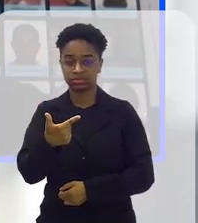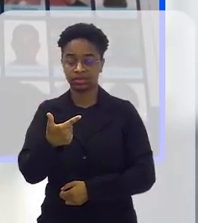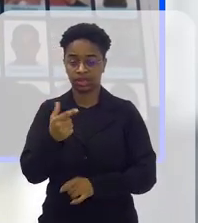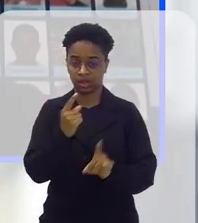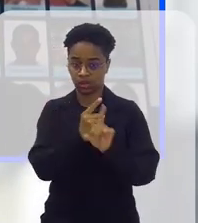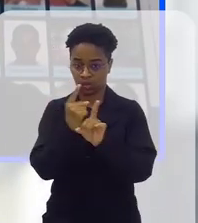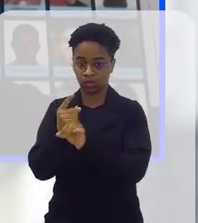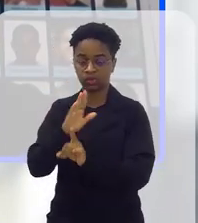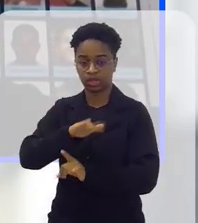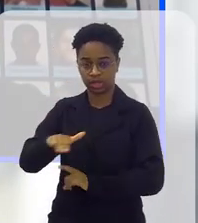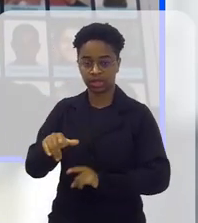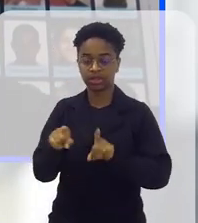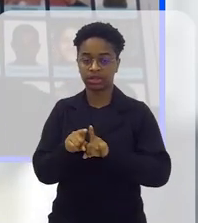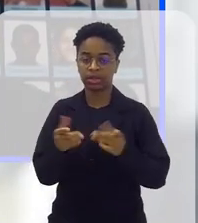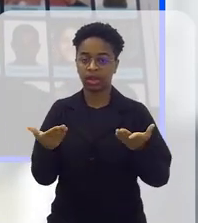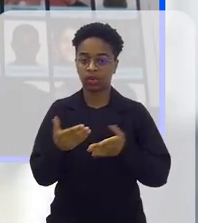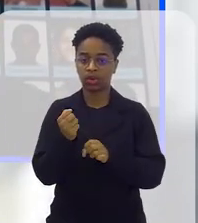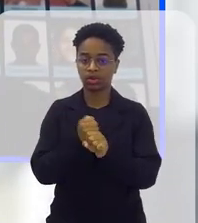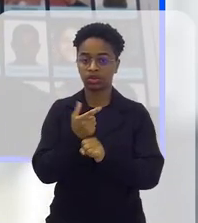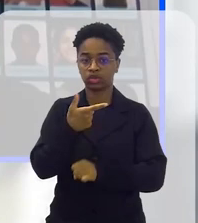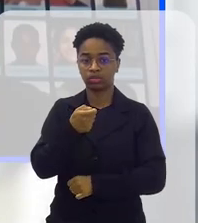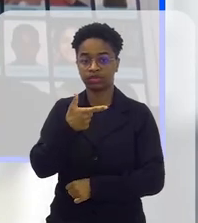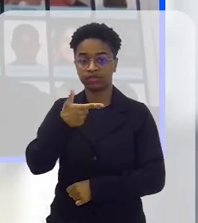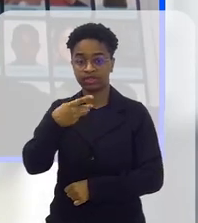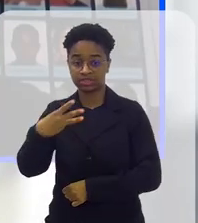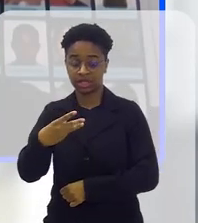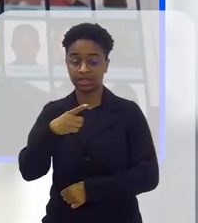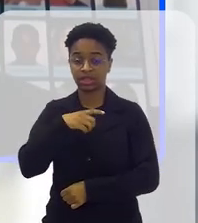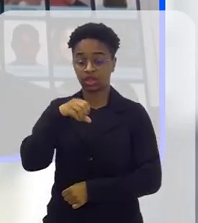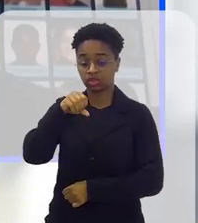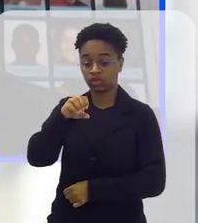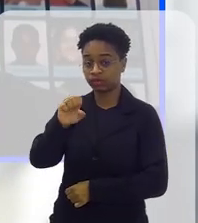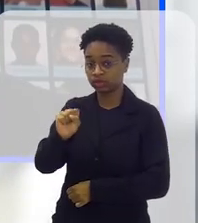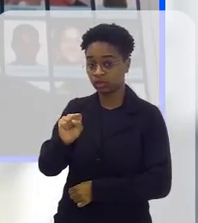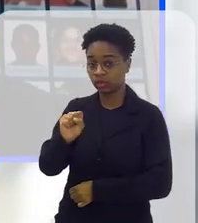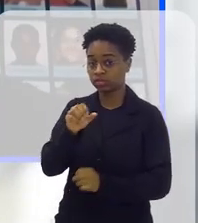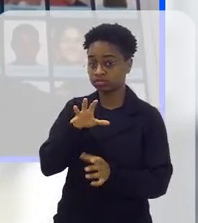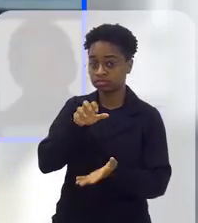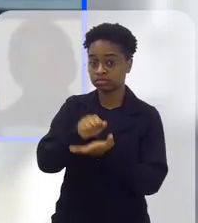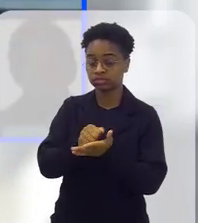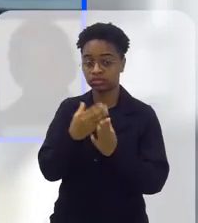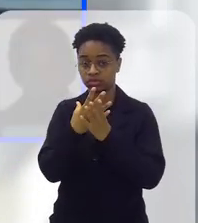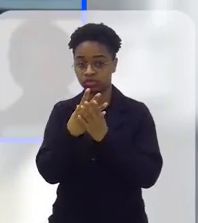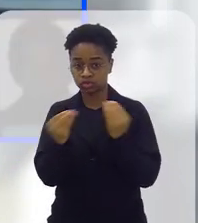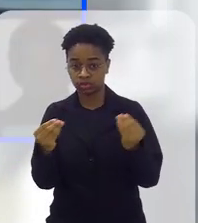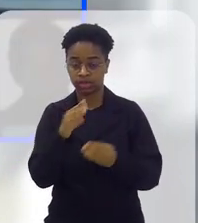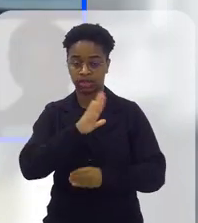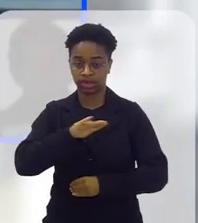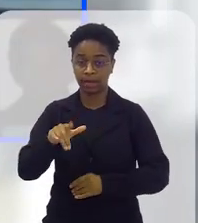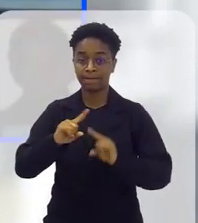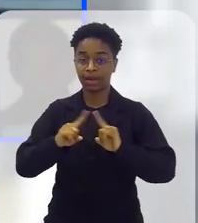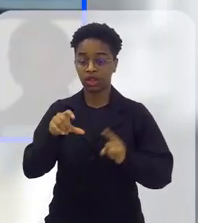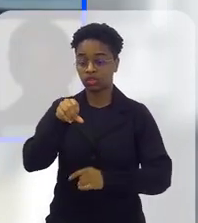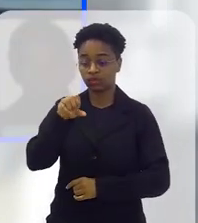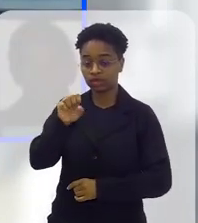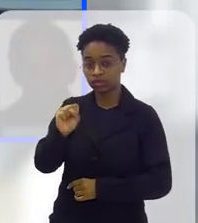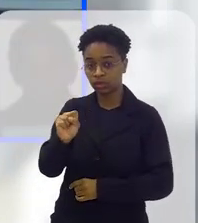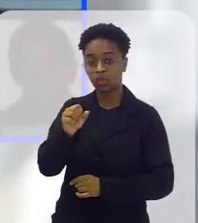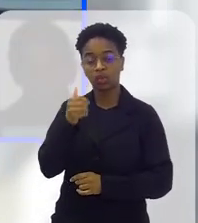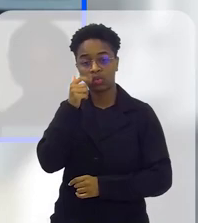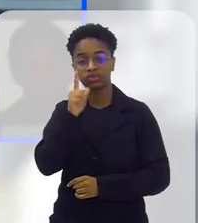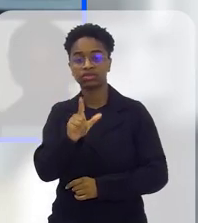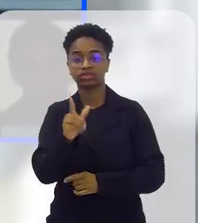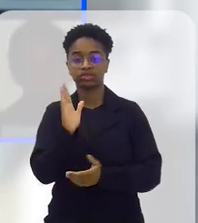Mais ainda, esse ano de 2023, nós estamos com 98 casos. Desses 98 casos, já